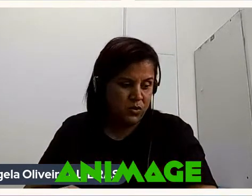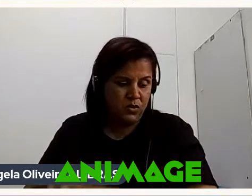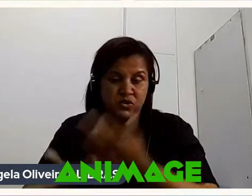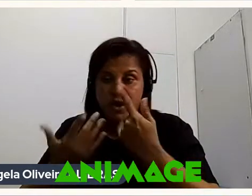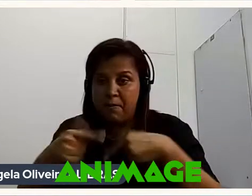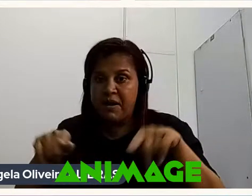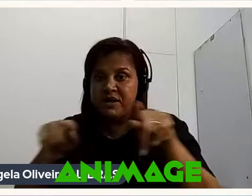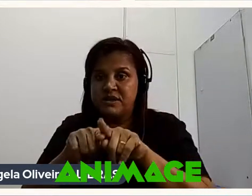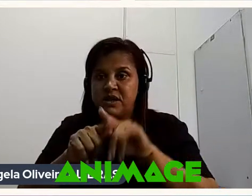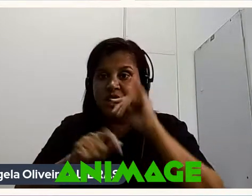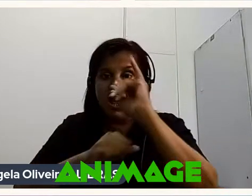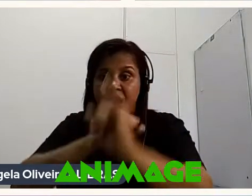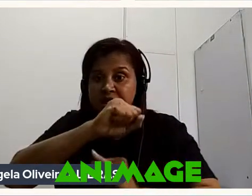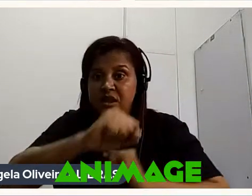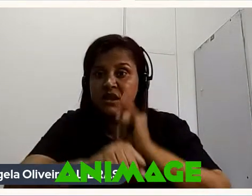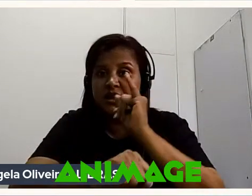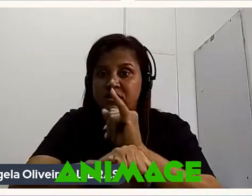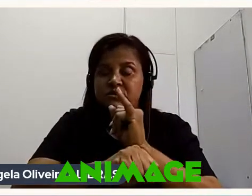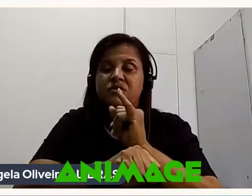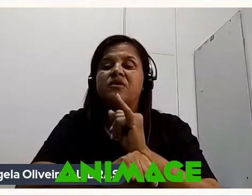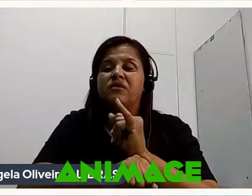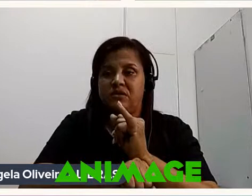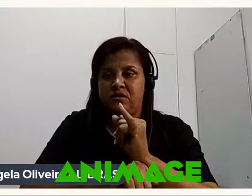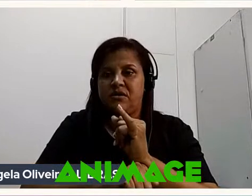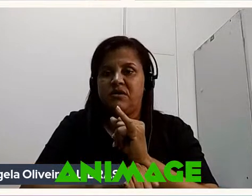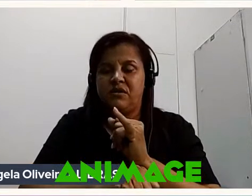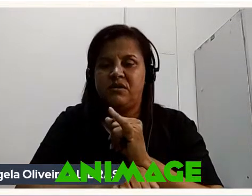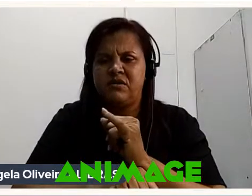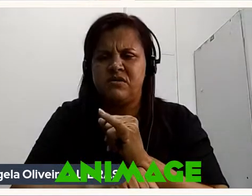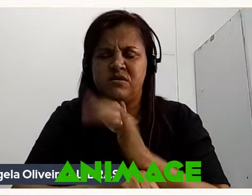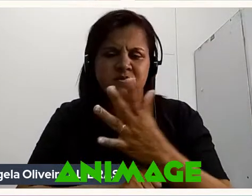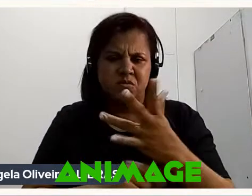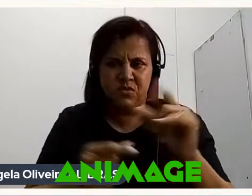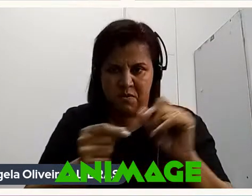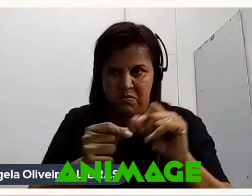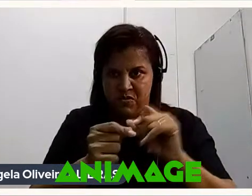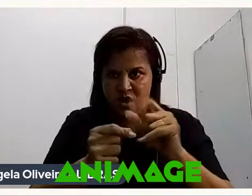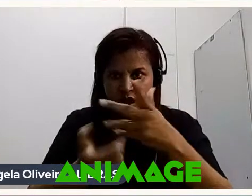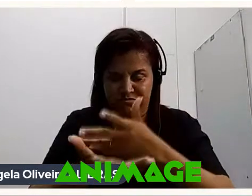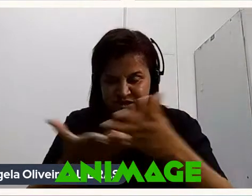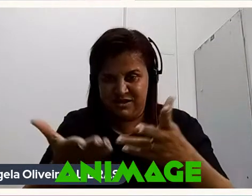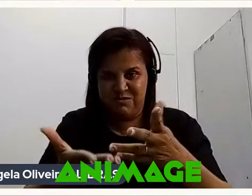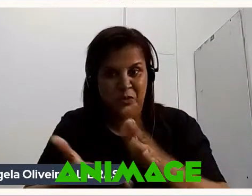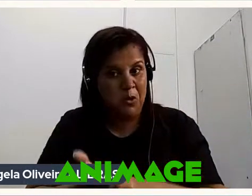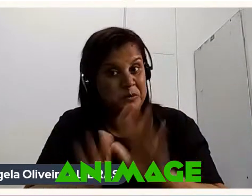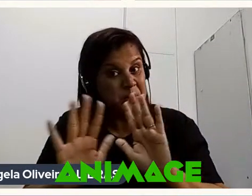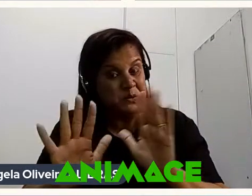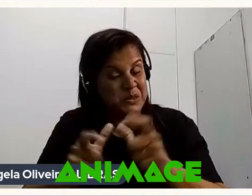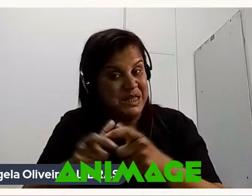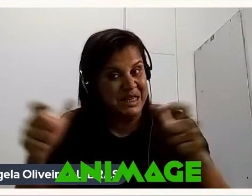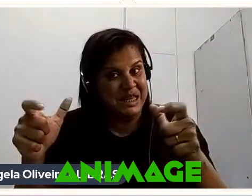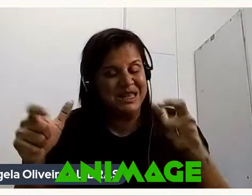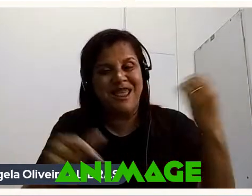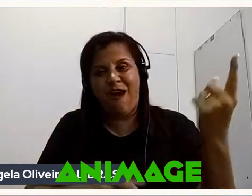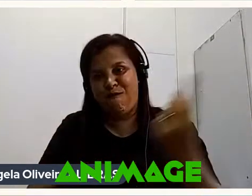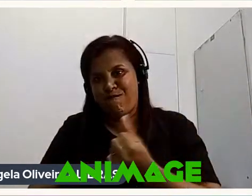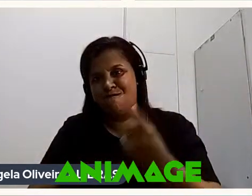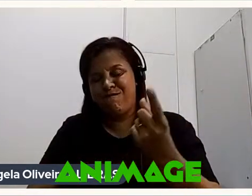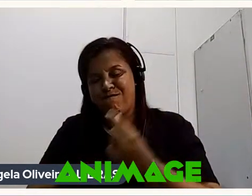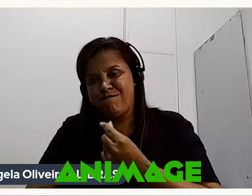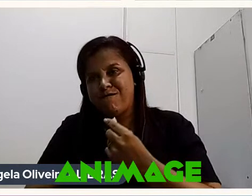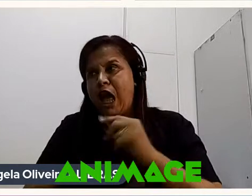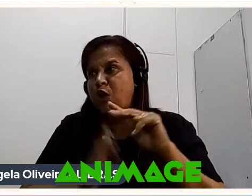internacionais Sabe Porque Montar um orçamento Desse porte Mesmo não sendo grande É um valor significativo